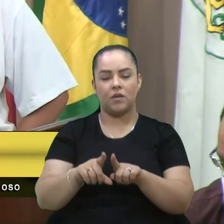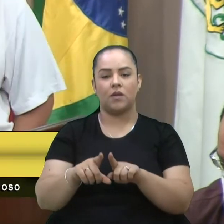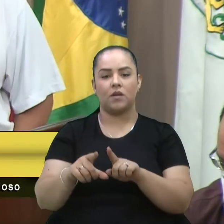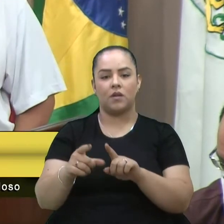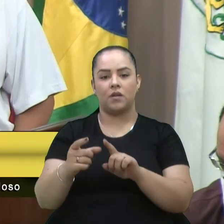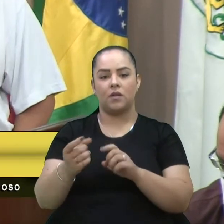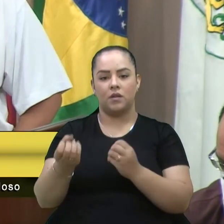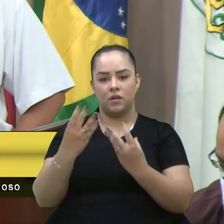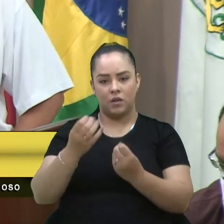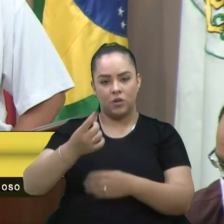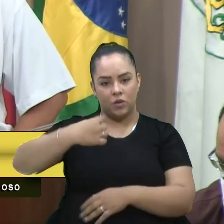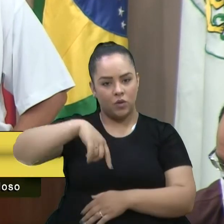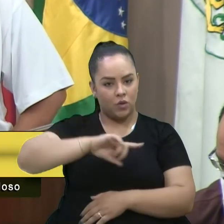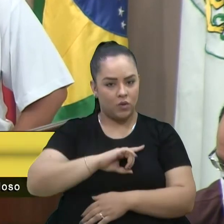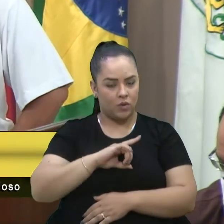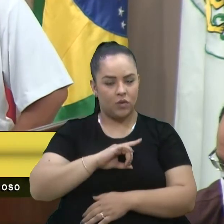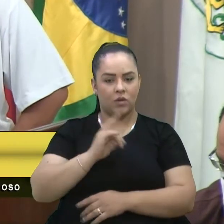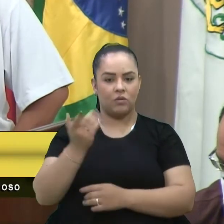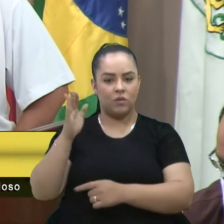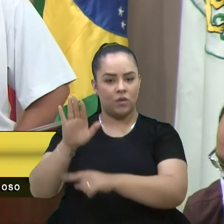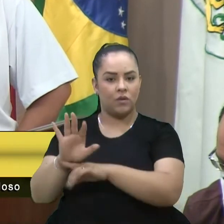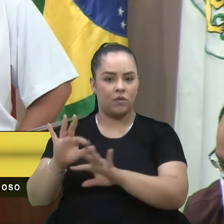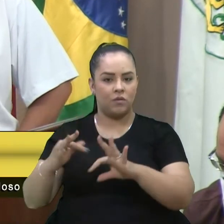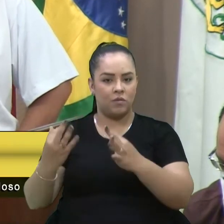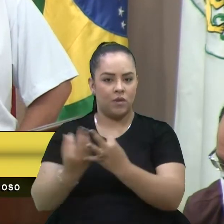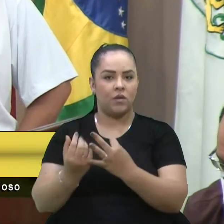orientando as famílias nesse sentido.